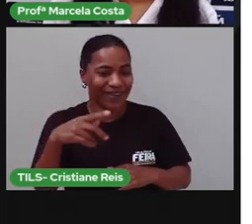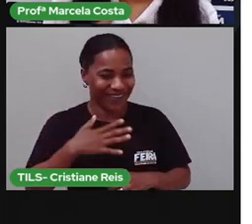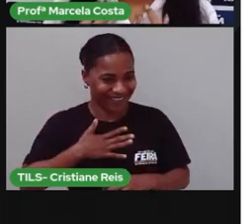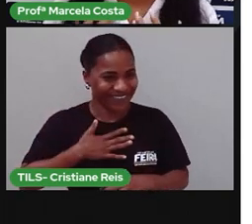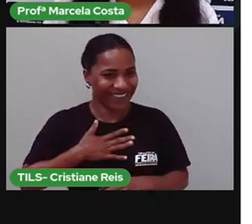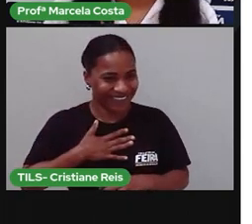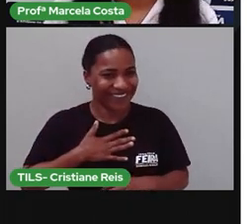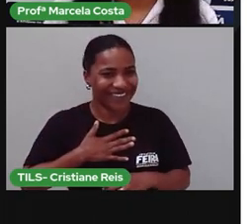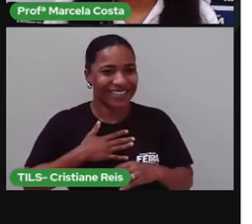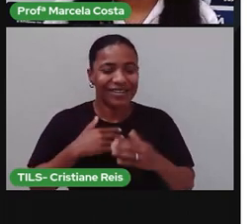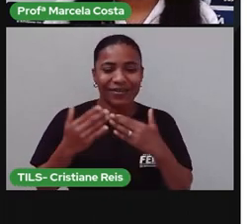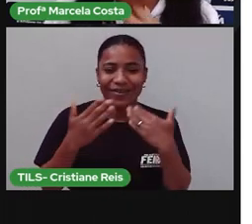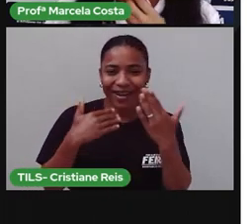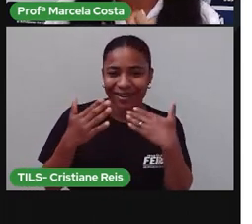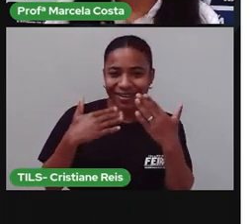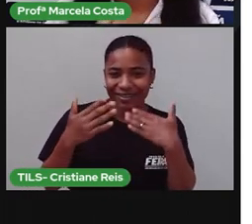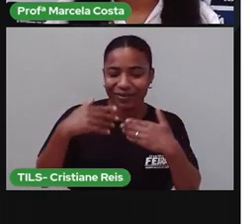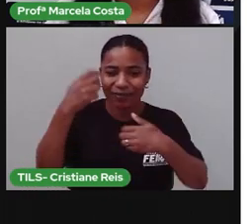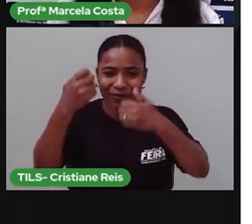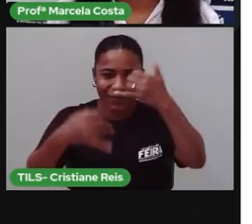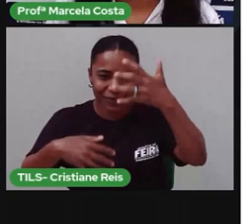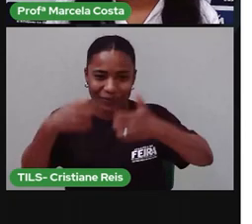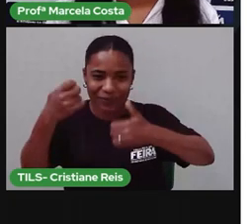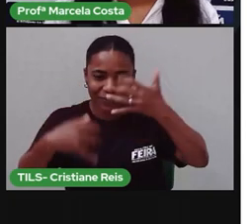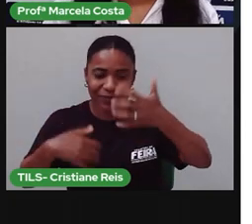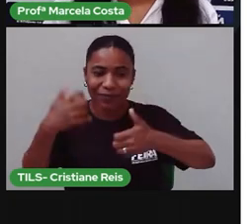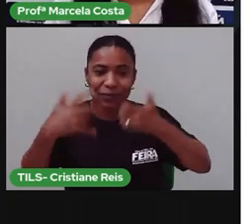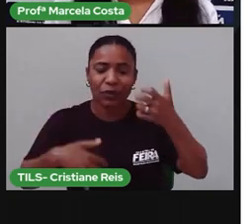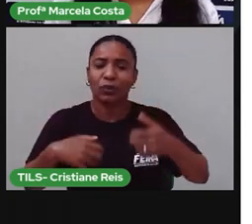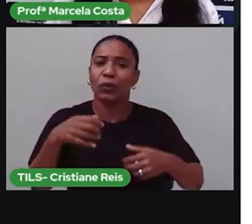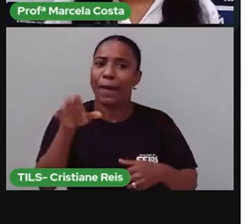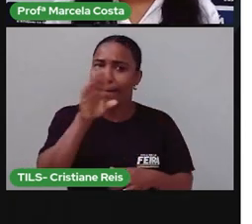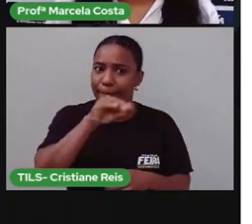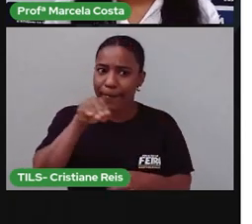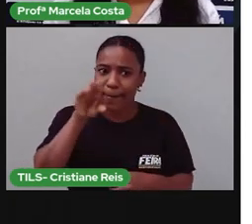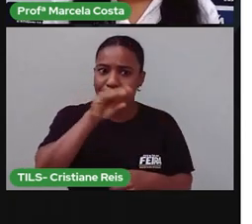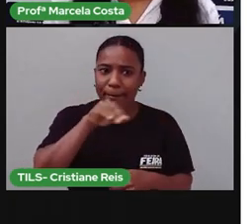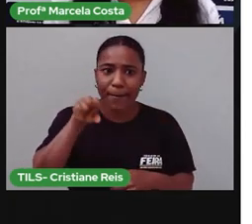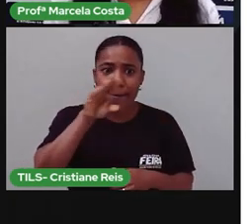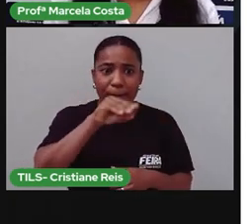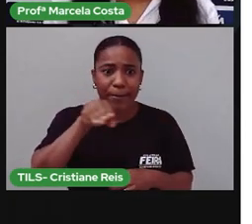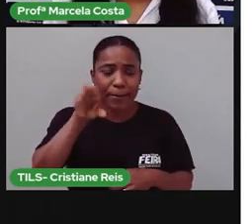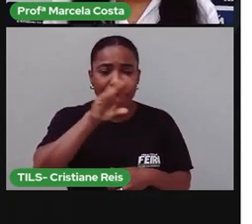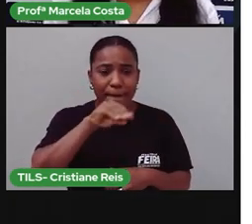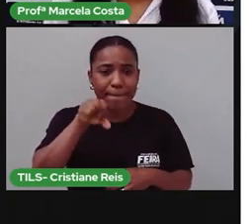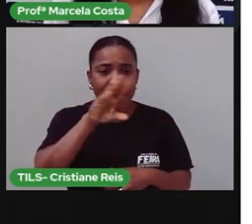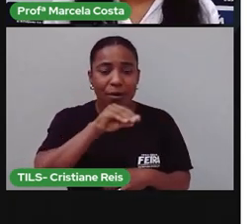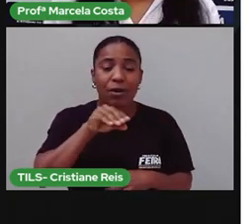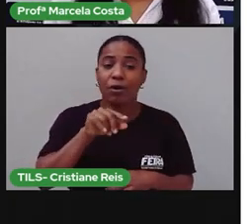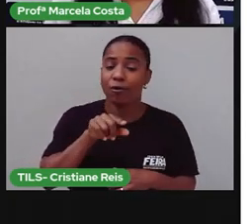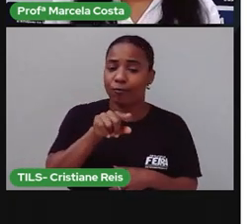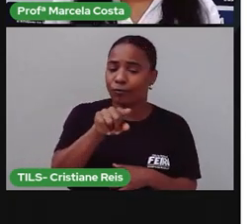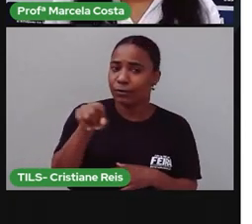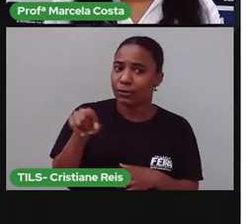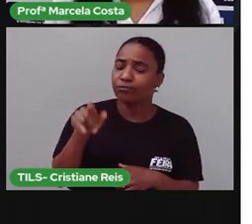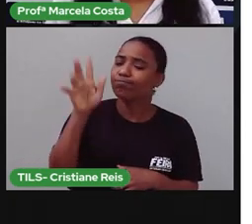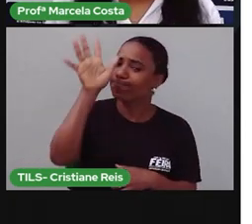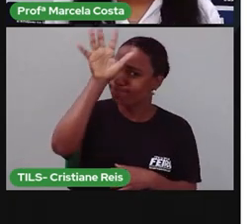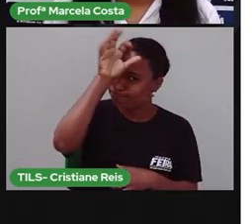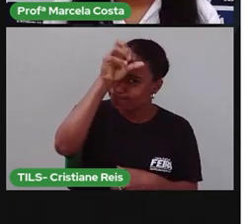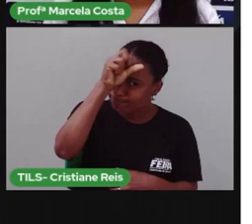você, falando com você de maneira oral. Então, você está aprendendo, estou